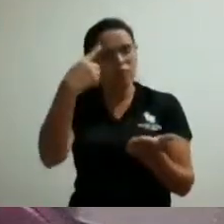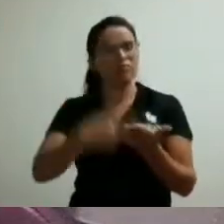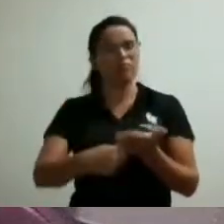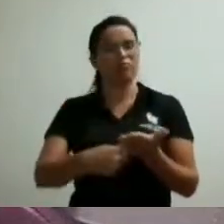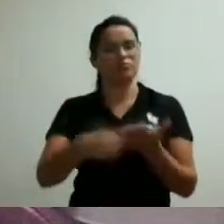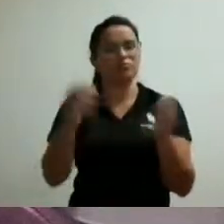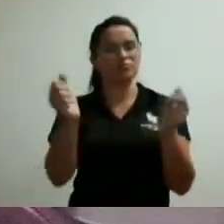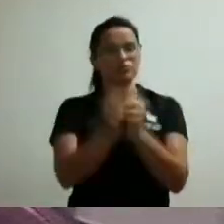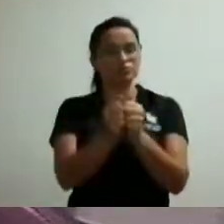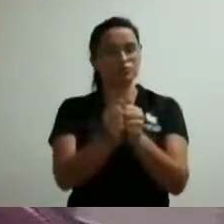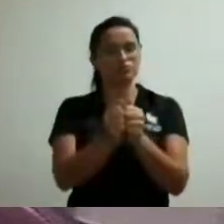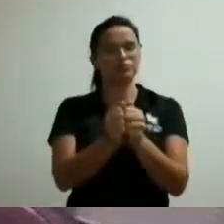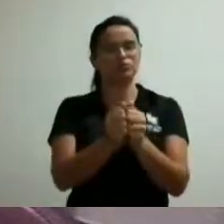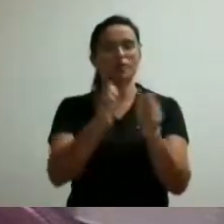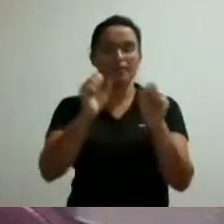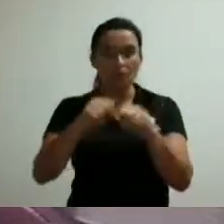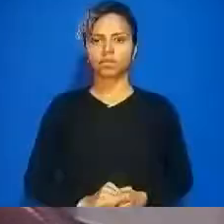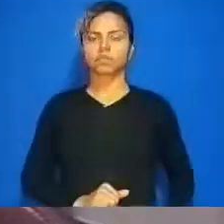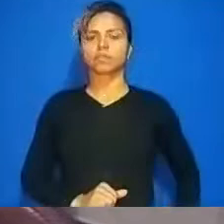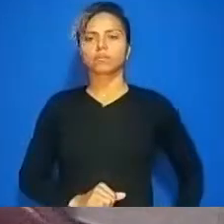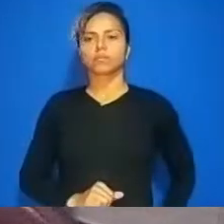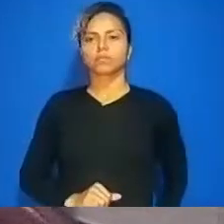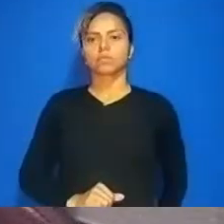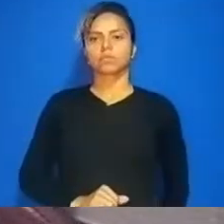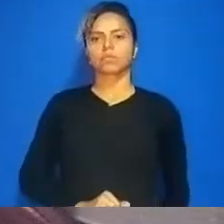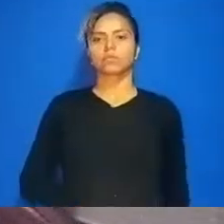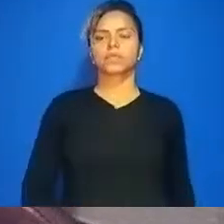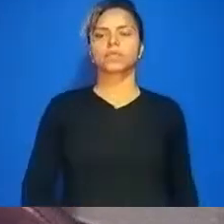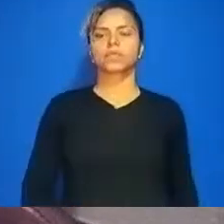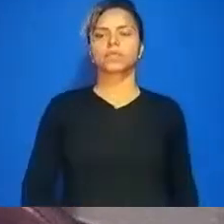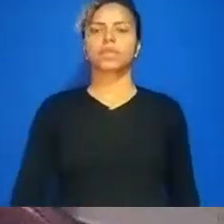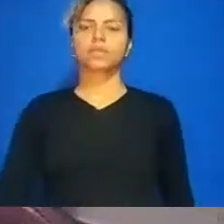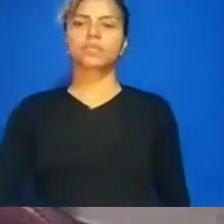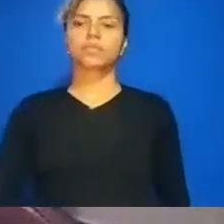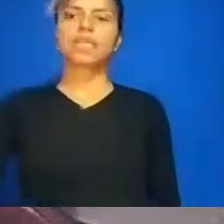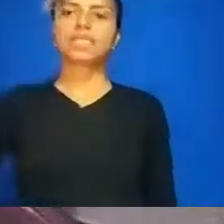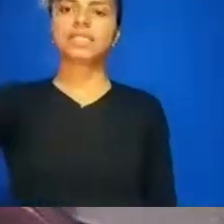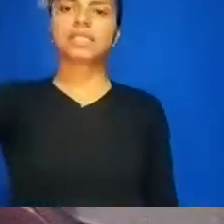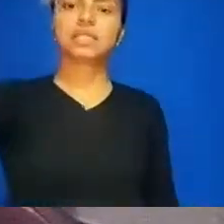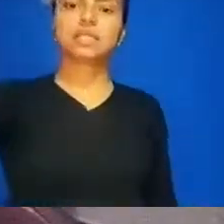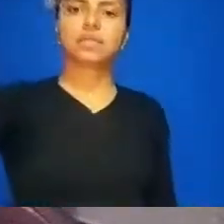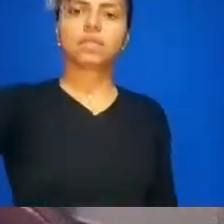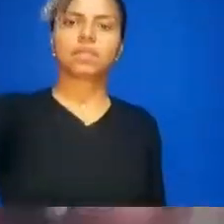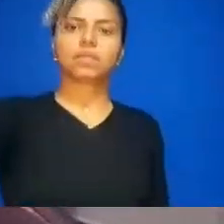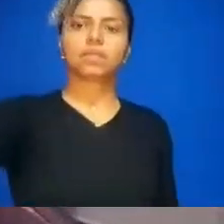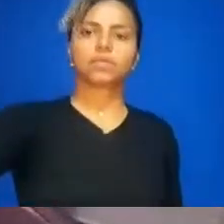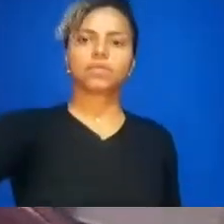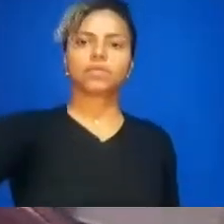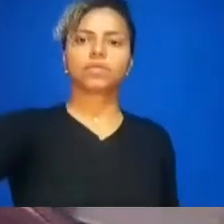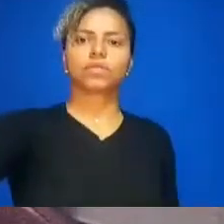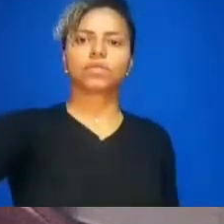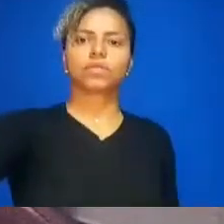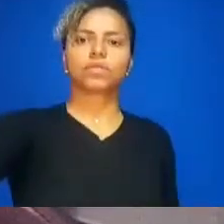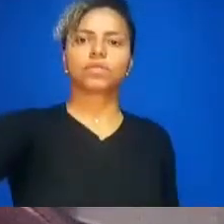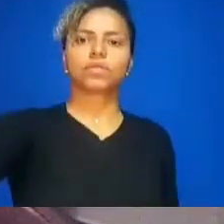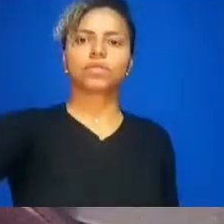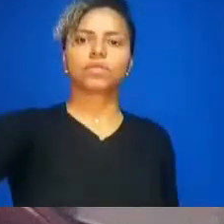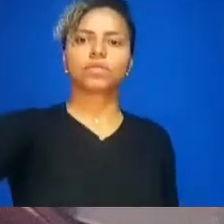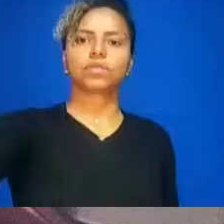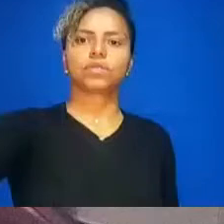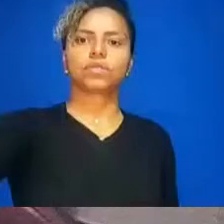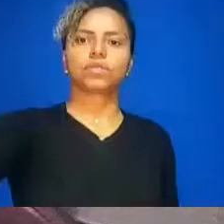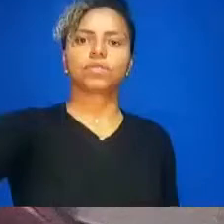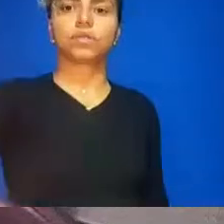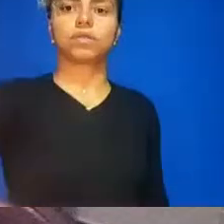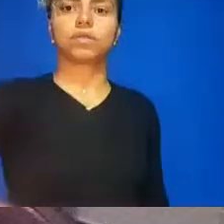dessa possível mudança que ocorrerá se Deus assim permitir dessa casa legislativa lá para o fórum Benjamin Colucci então é só para a gente